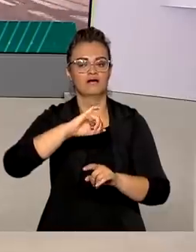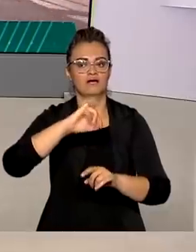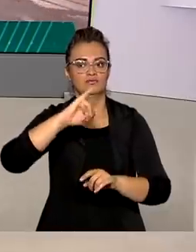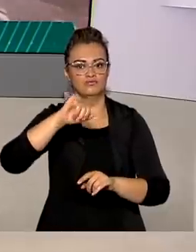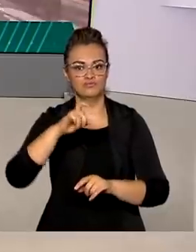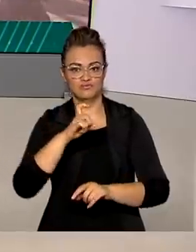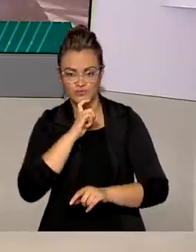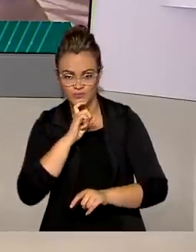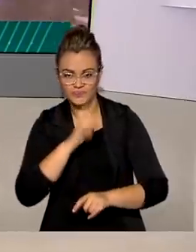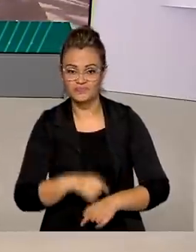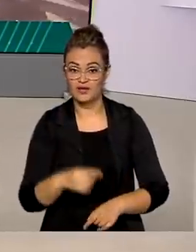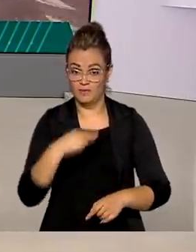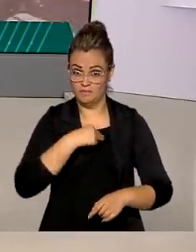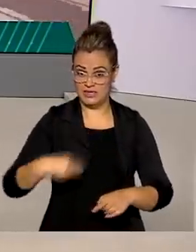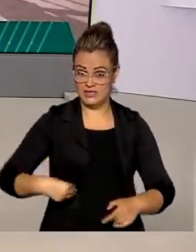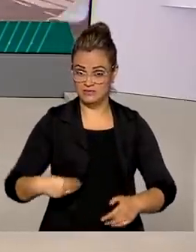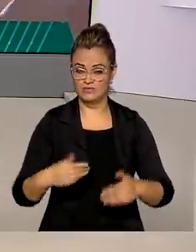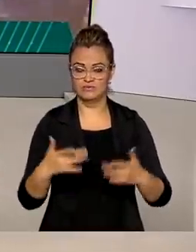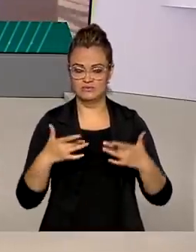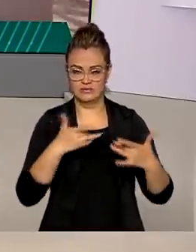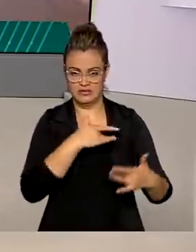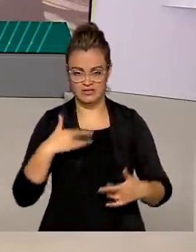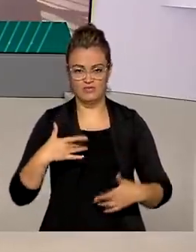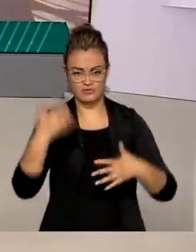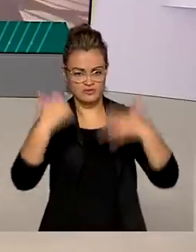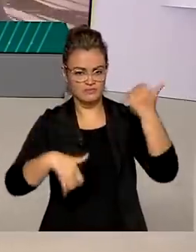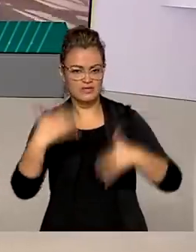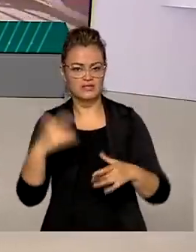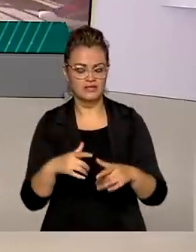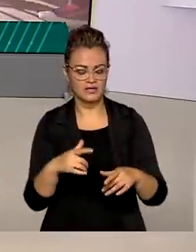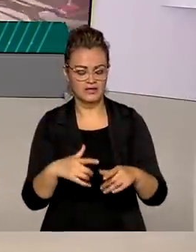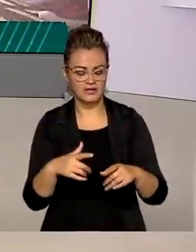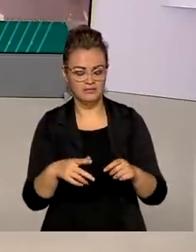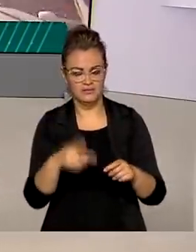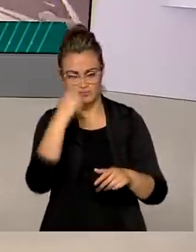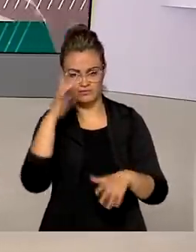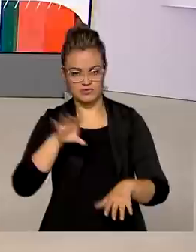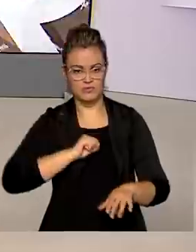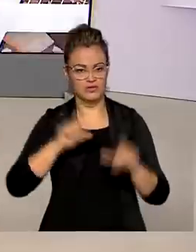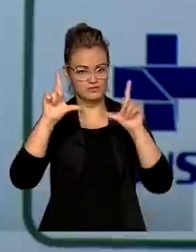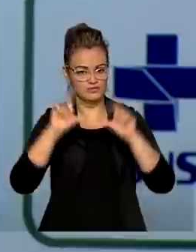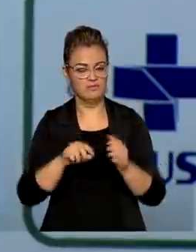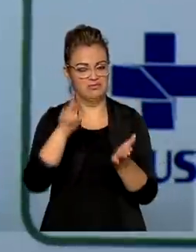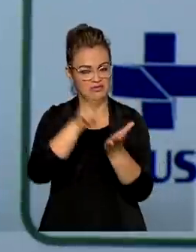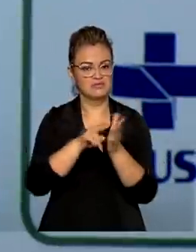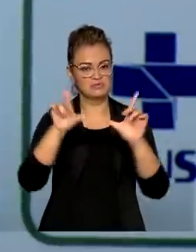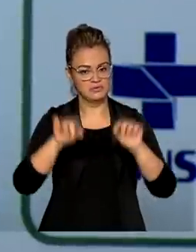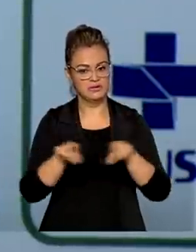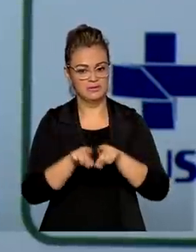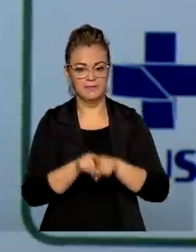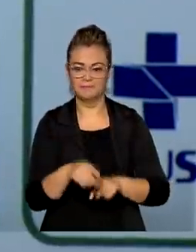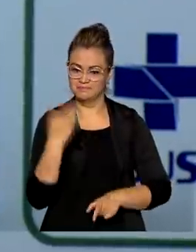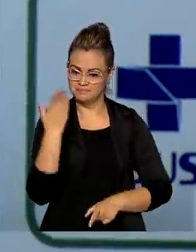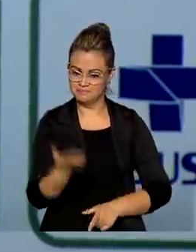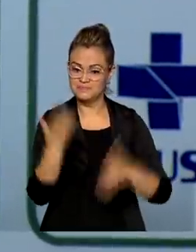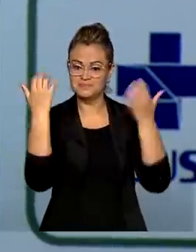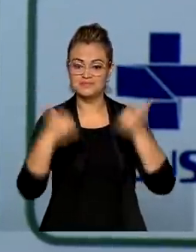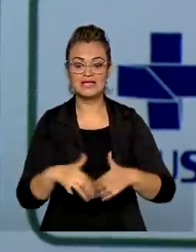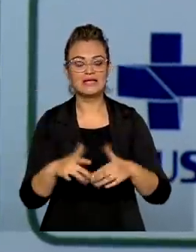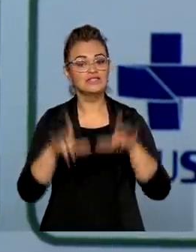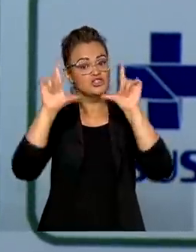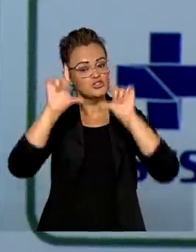o ministro Marcelo Queiroga, houve redução no número de casos e de internações. Por consequência, uma